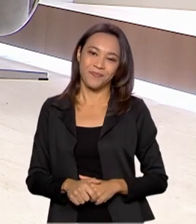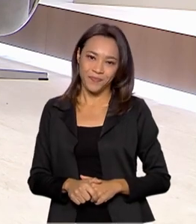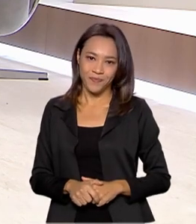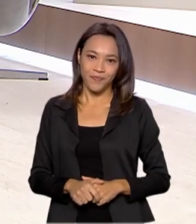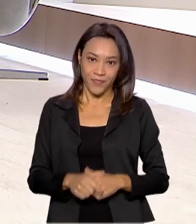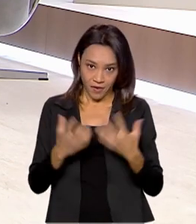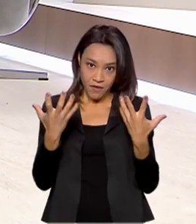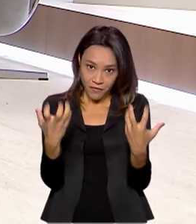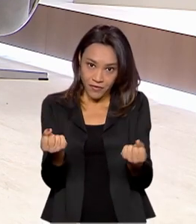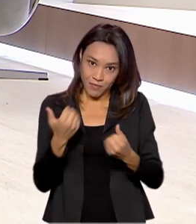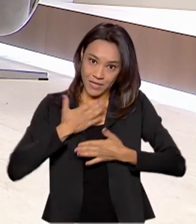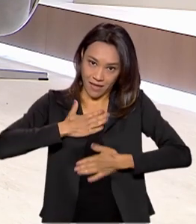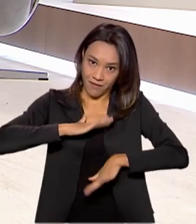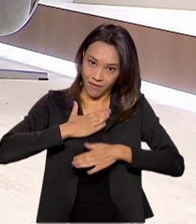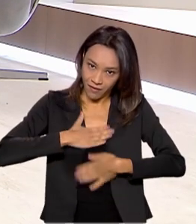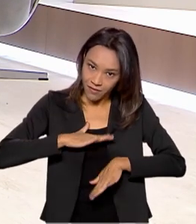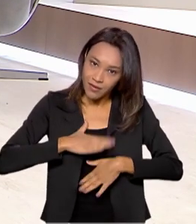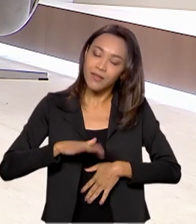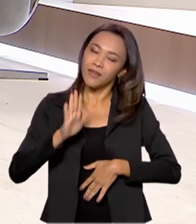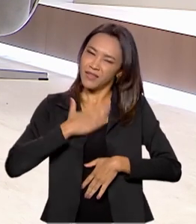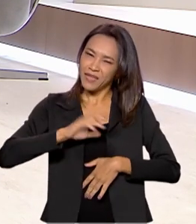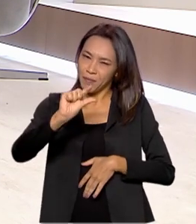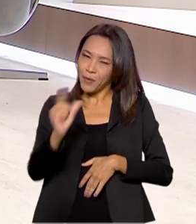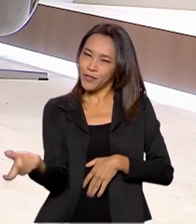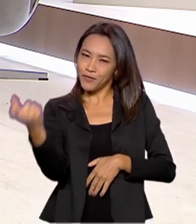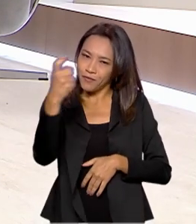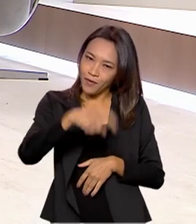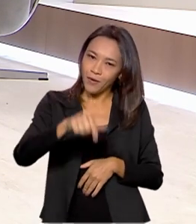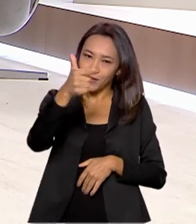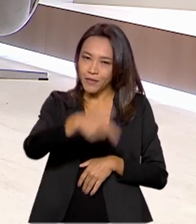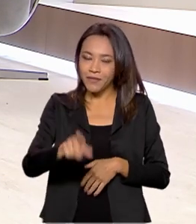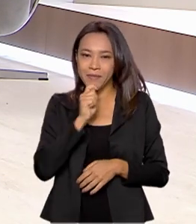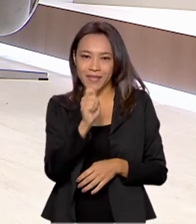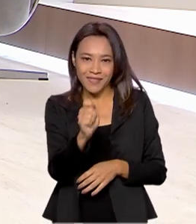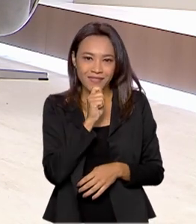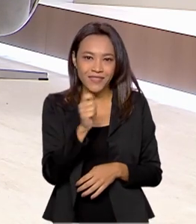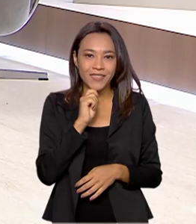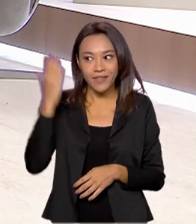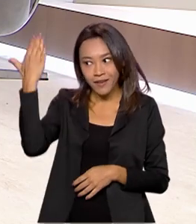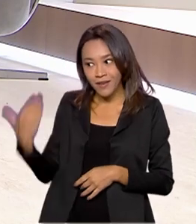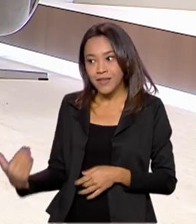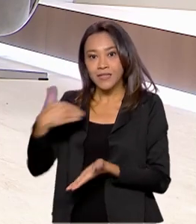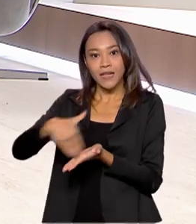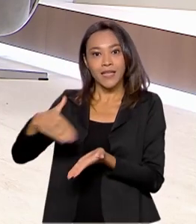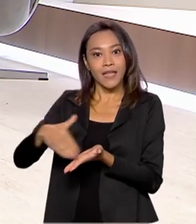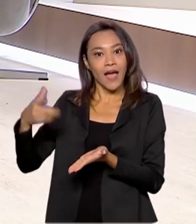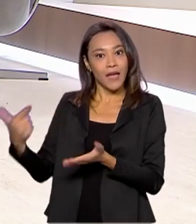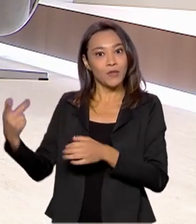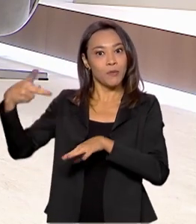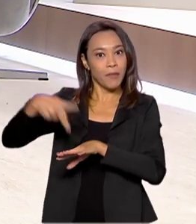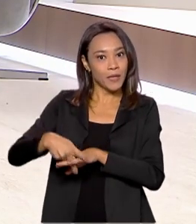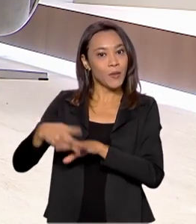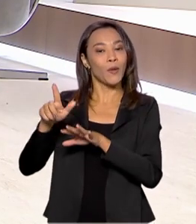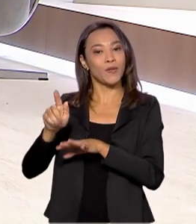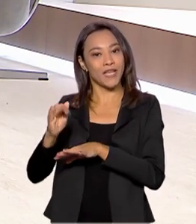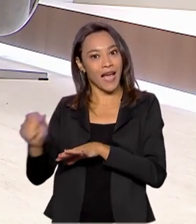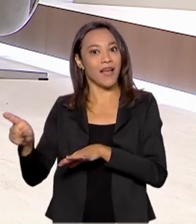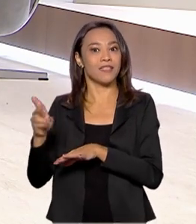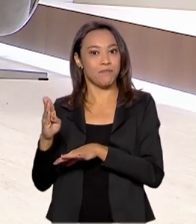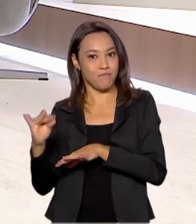Vamos para um rápido intervalo e daqui a pouco voltamos aqui no Brasil em pauta com o secretário de Petróleo, Gás Natural e Biocombustíveis